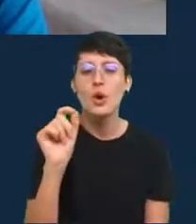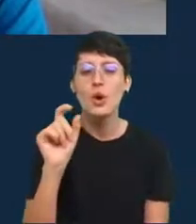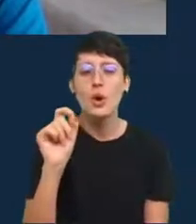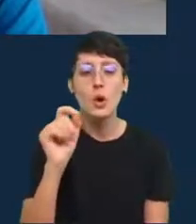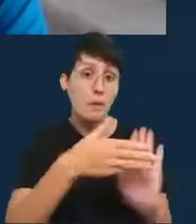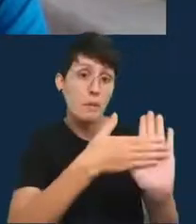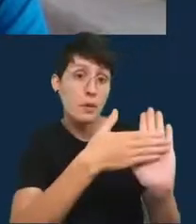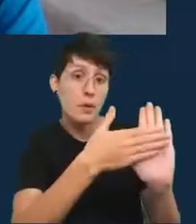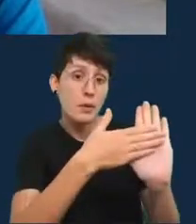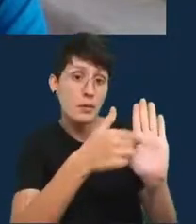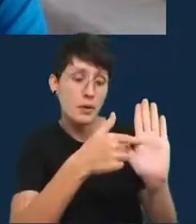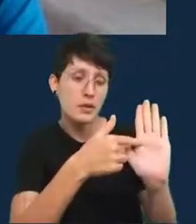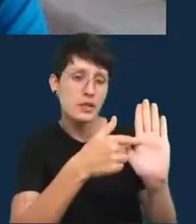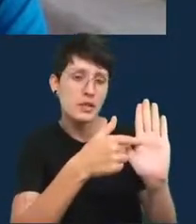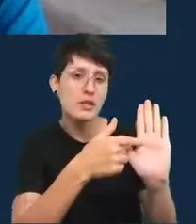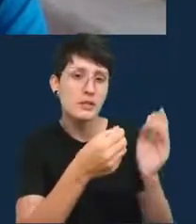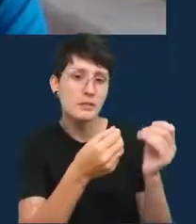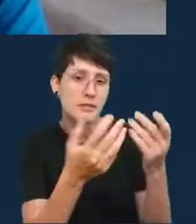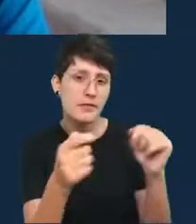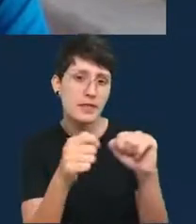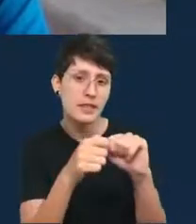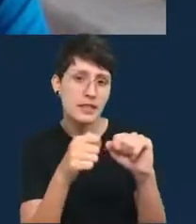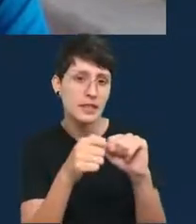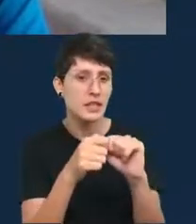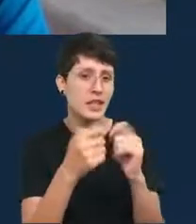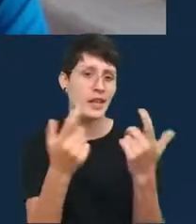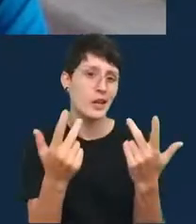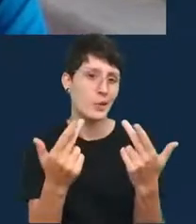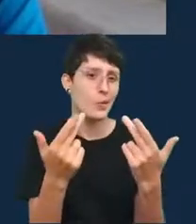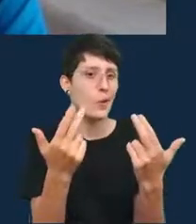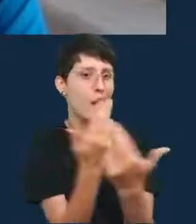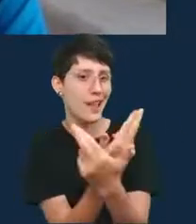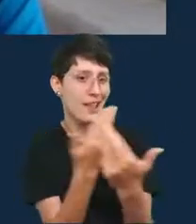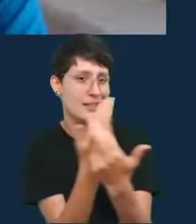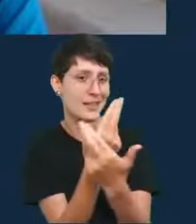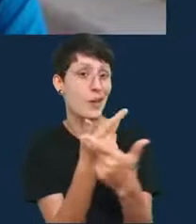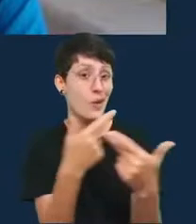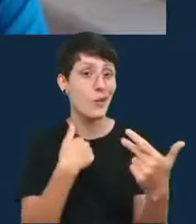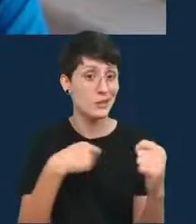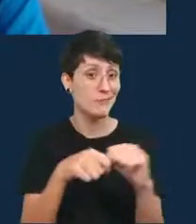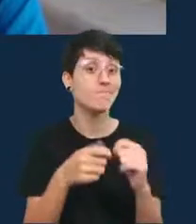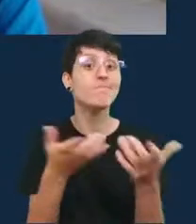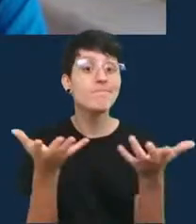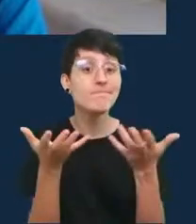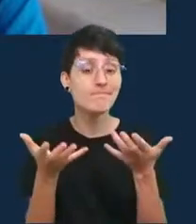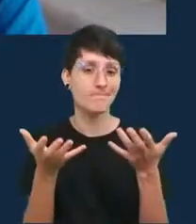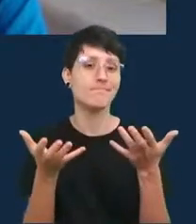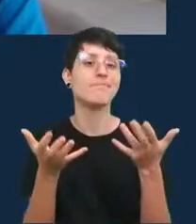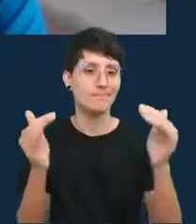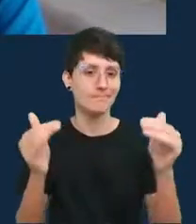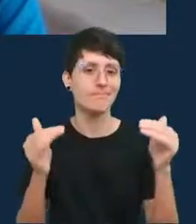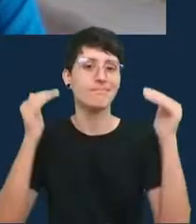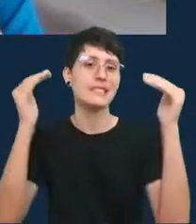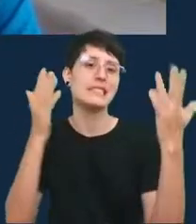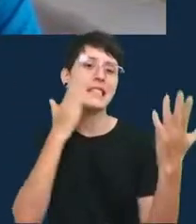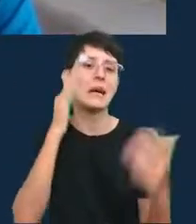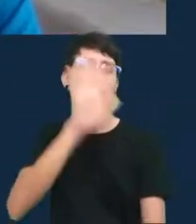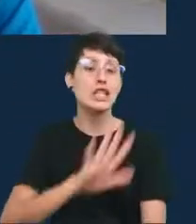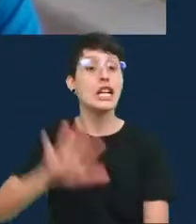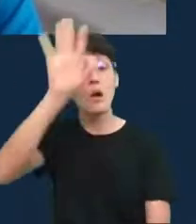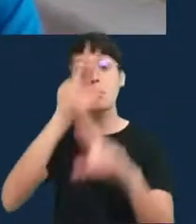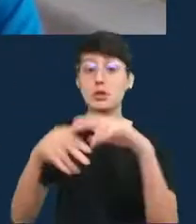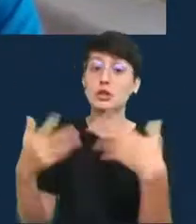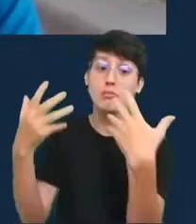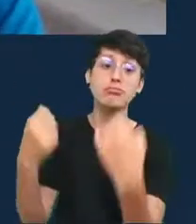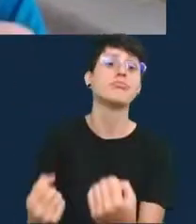caso que tinha a ver com muitas coisas que eu queria fazer a nível geral então foi assim